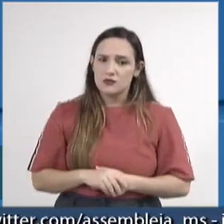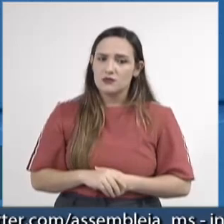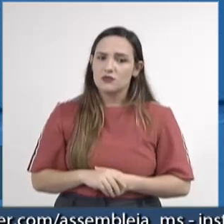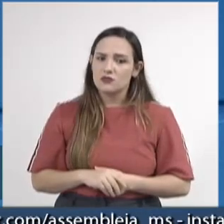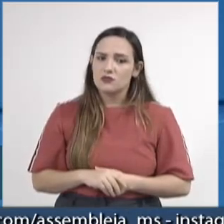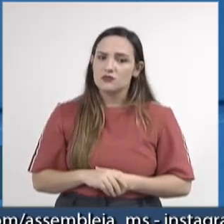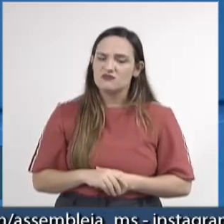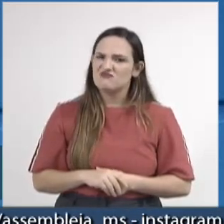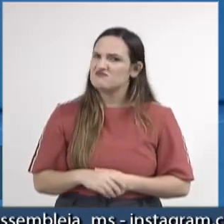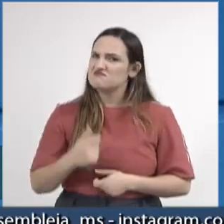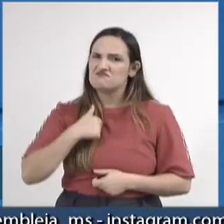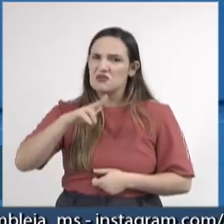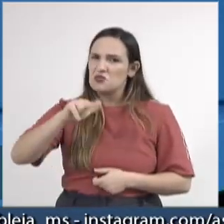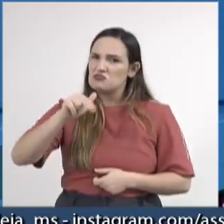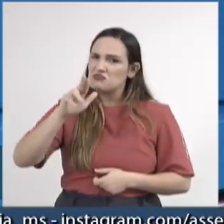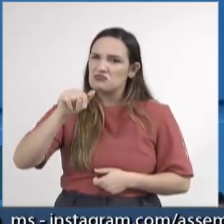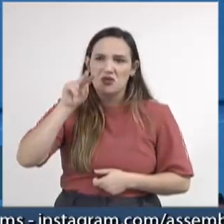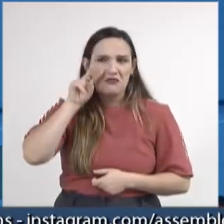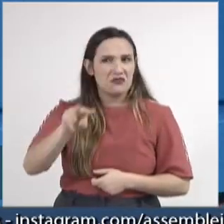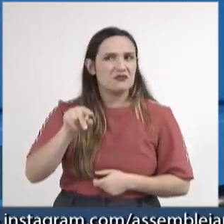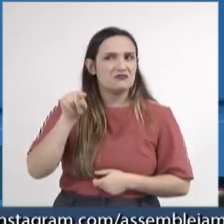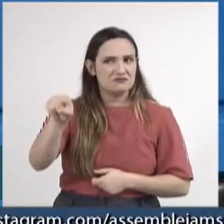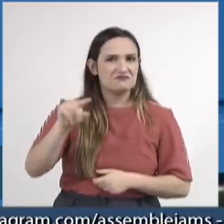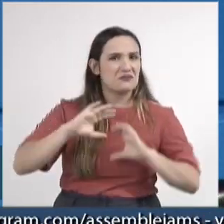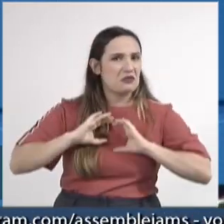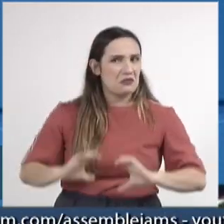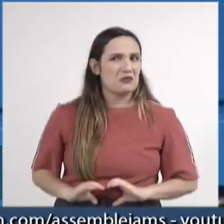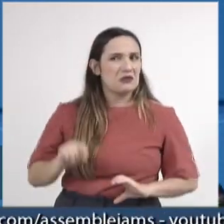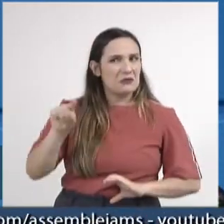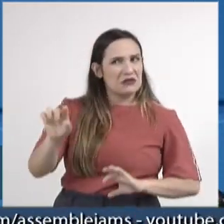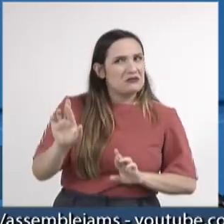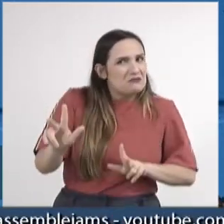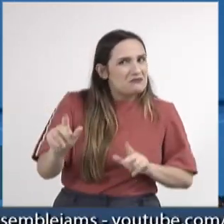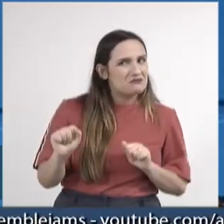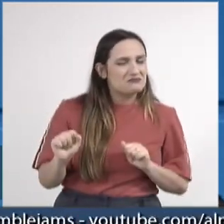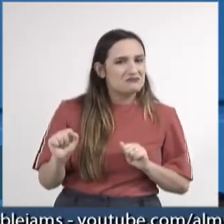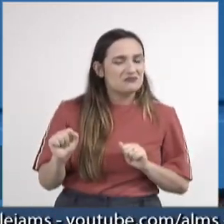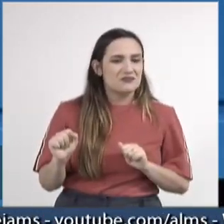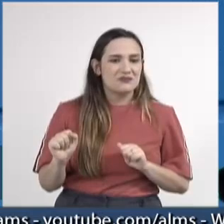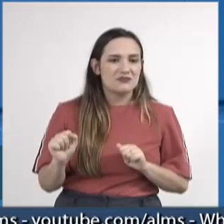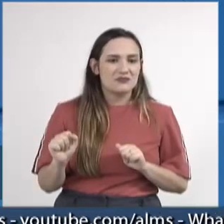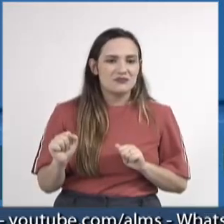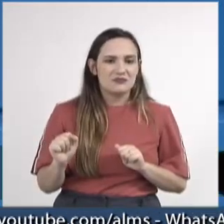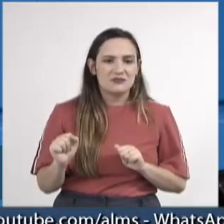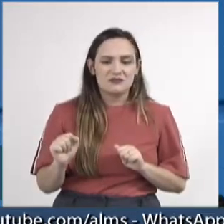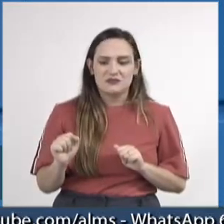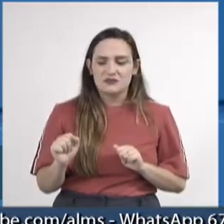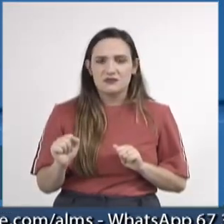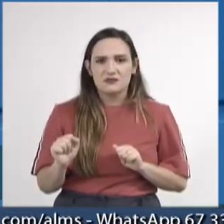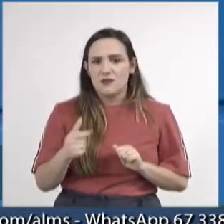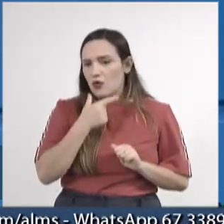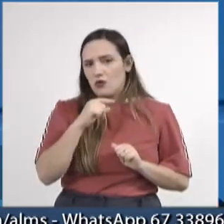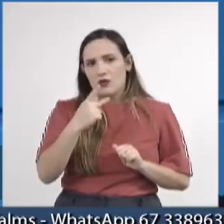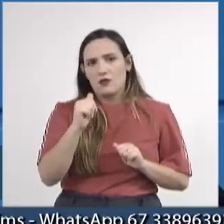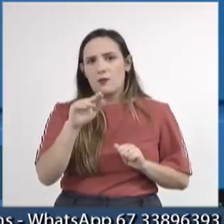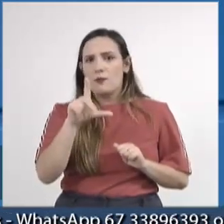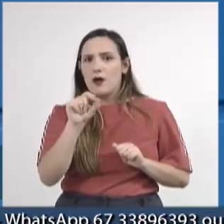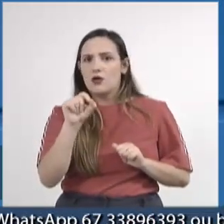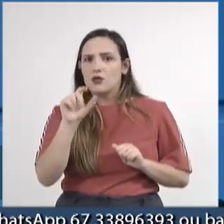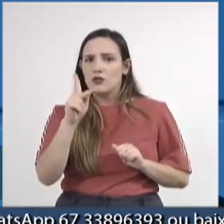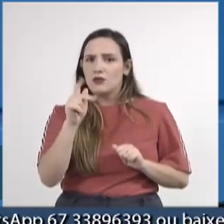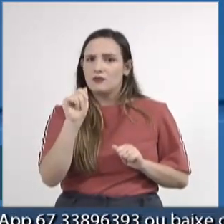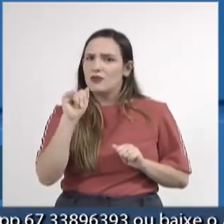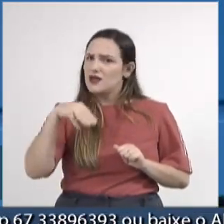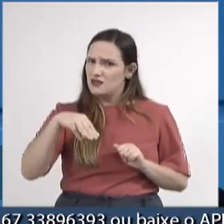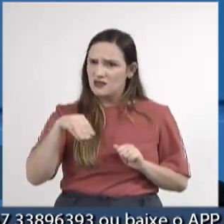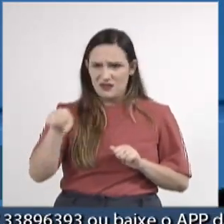E eu nunca vi um comportamento dele até com Paulo Paim, amicismo do Paulo Paim que é negro e ele também